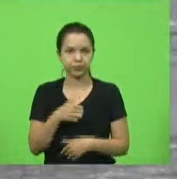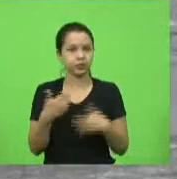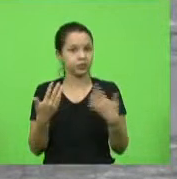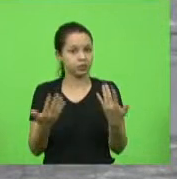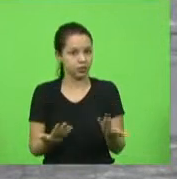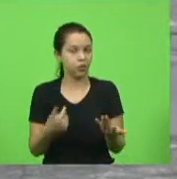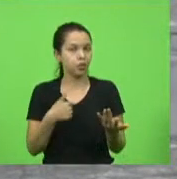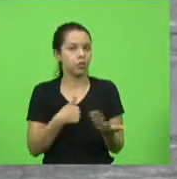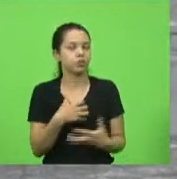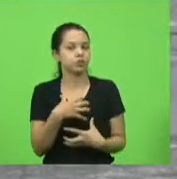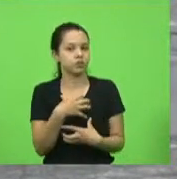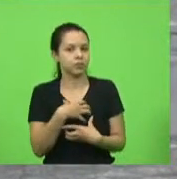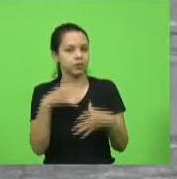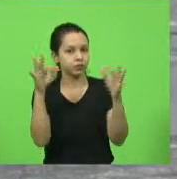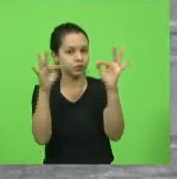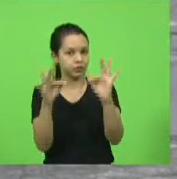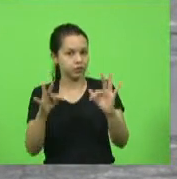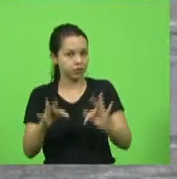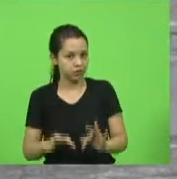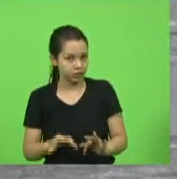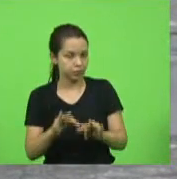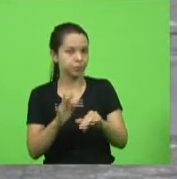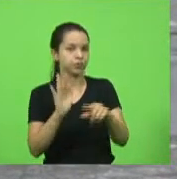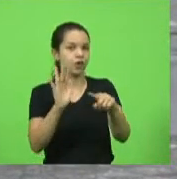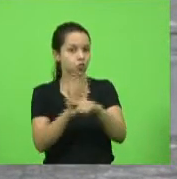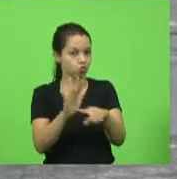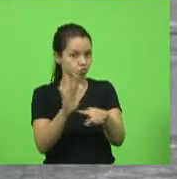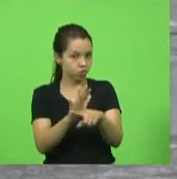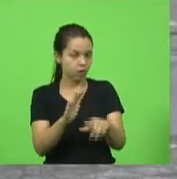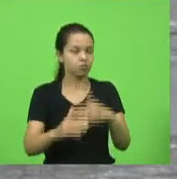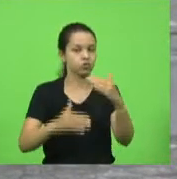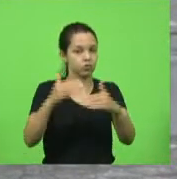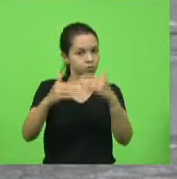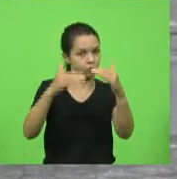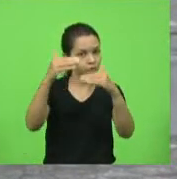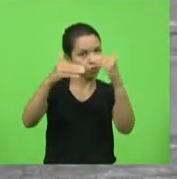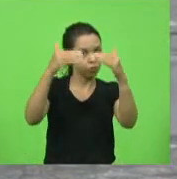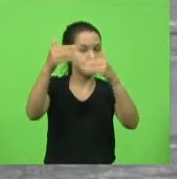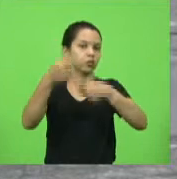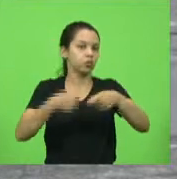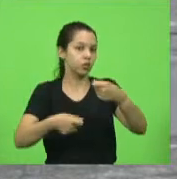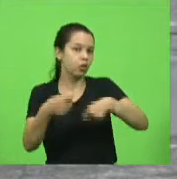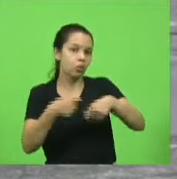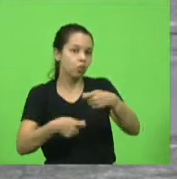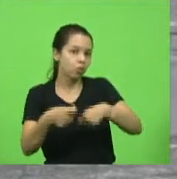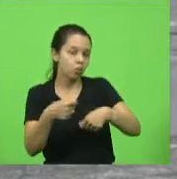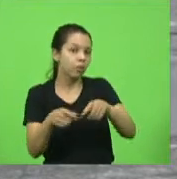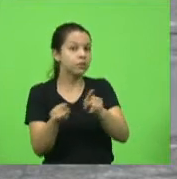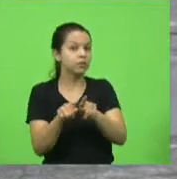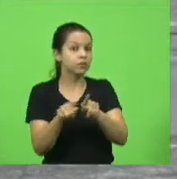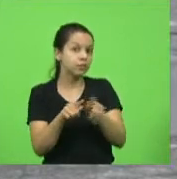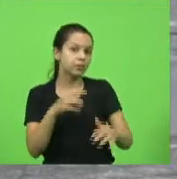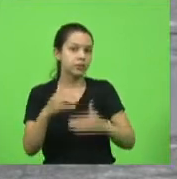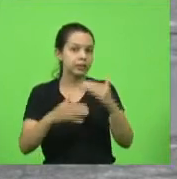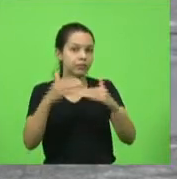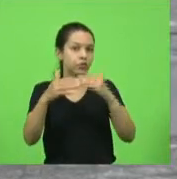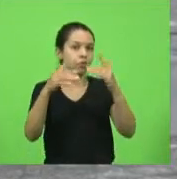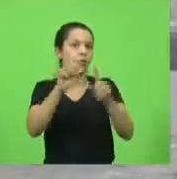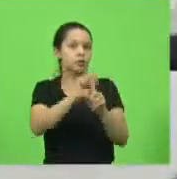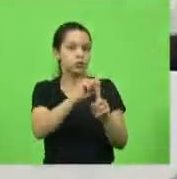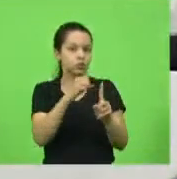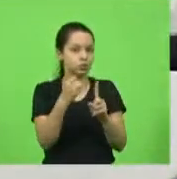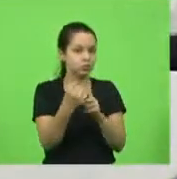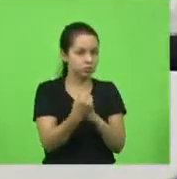feliz em poder contribuir para o desenvolvimento econômico, para o desenvolvimento social, trabalhando